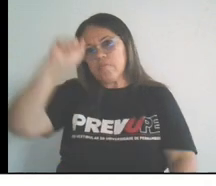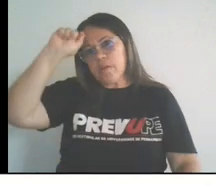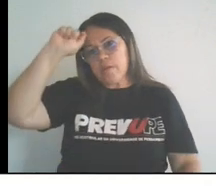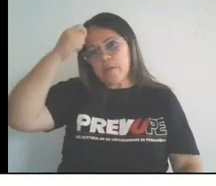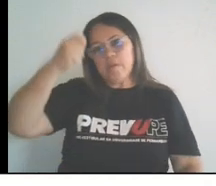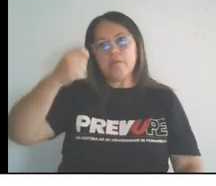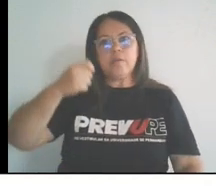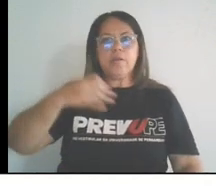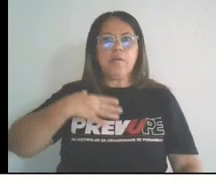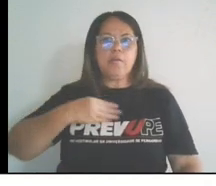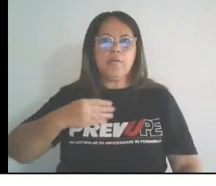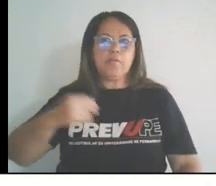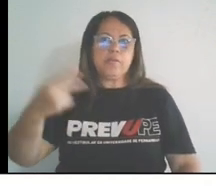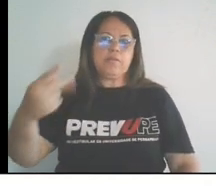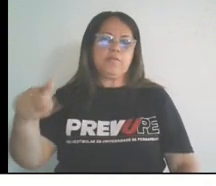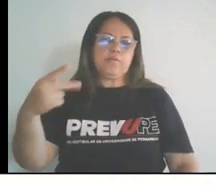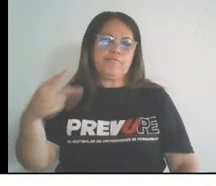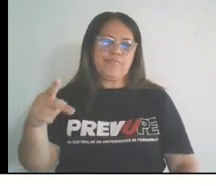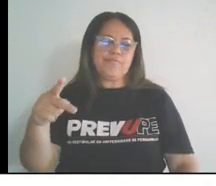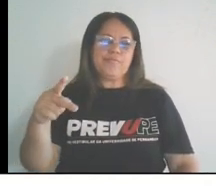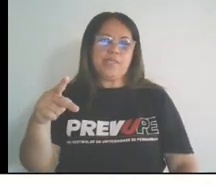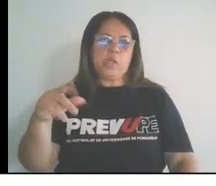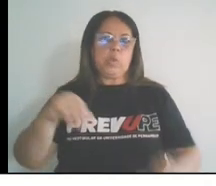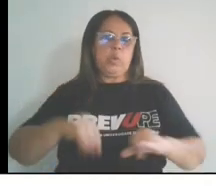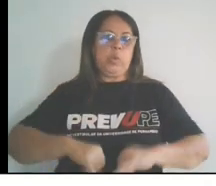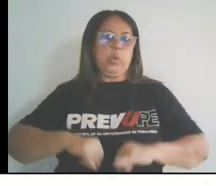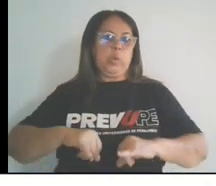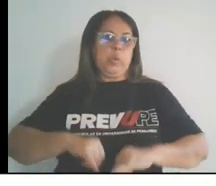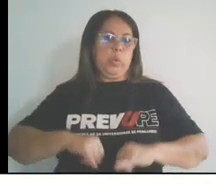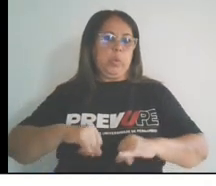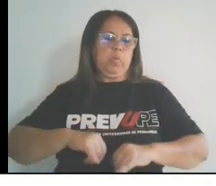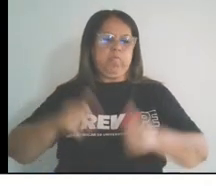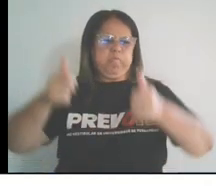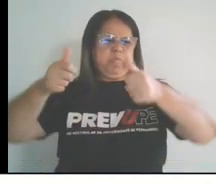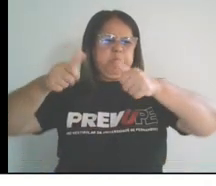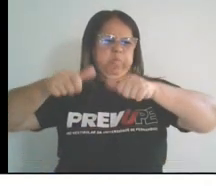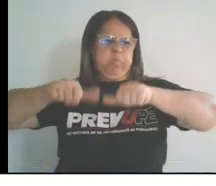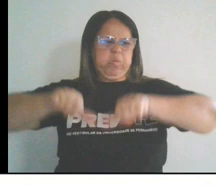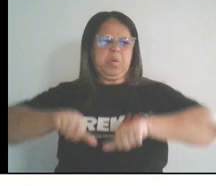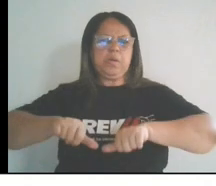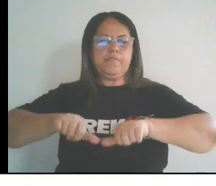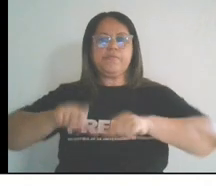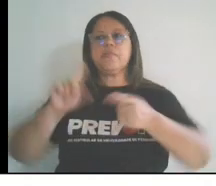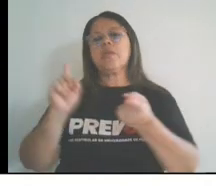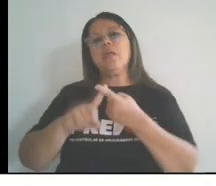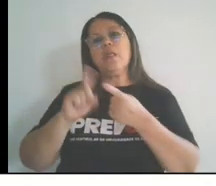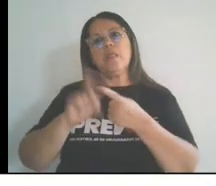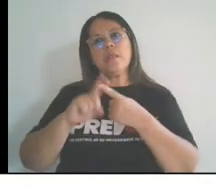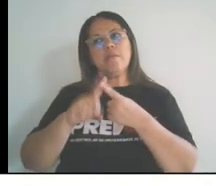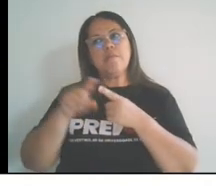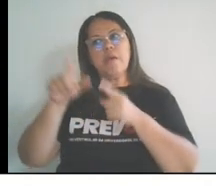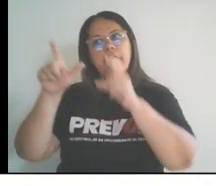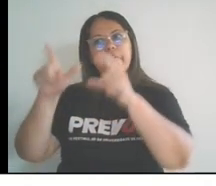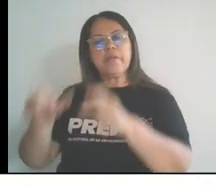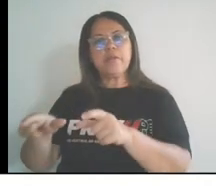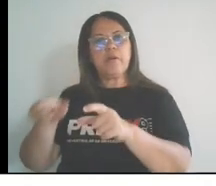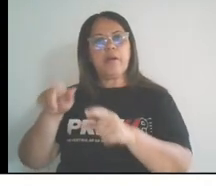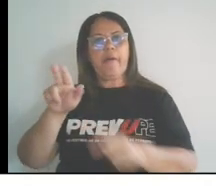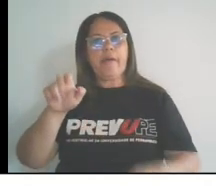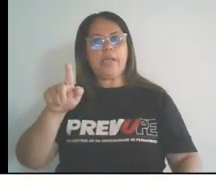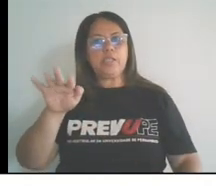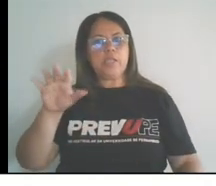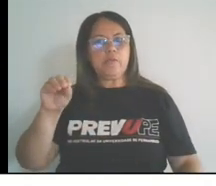alojados de maneira precária. Além dessas moradias, o engenho também contava com outras